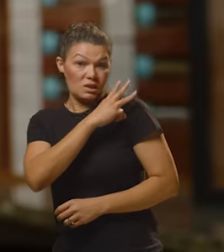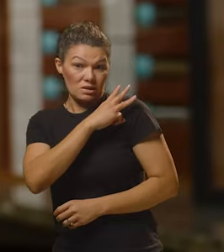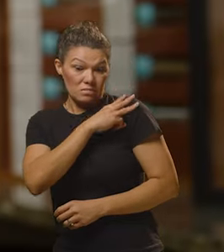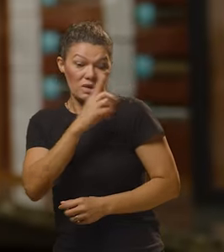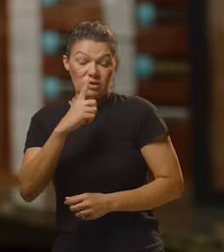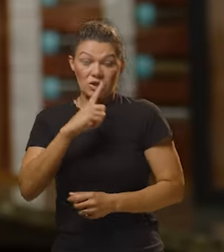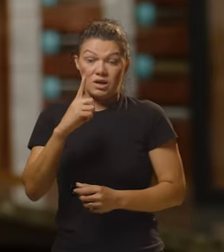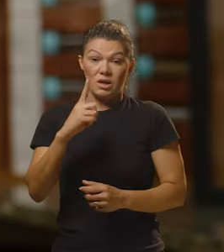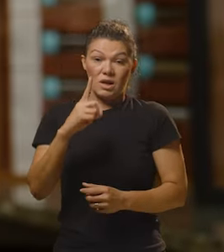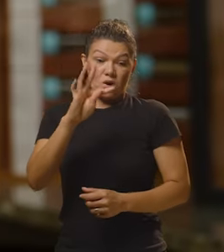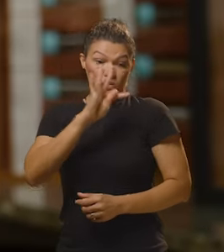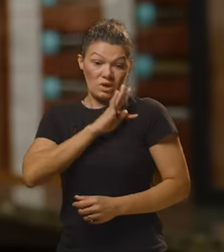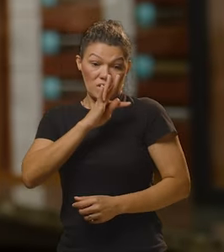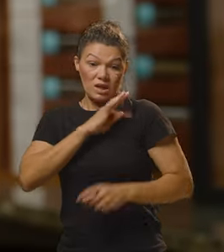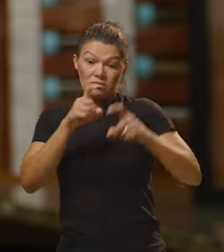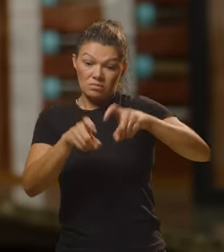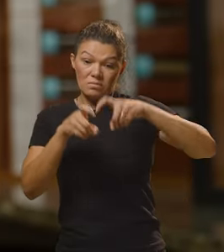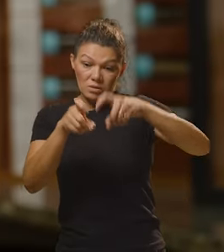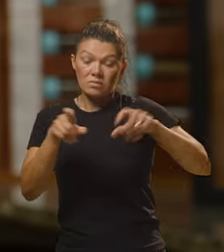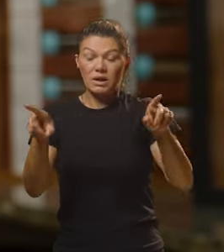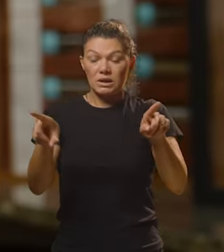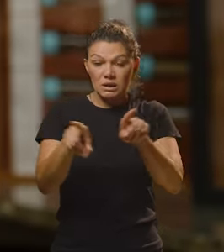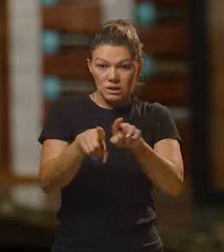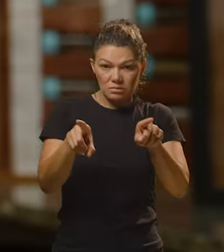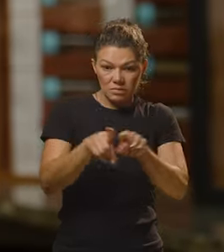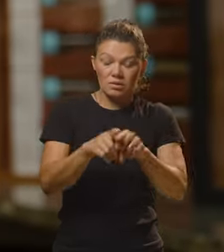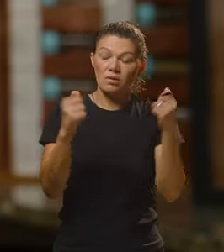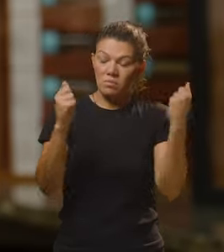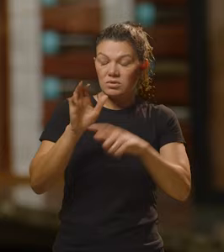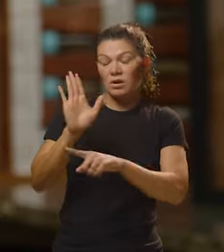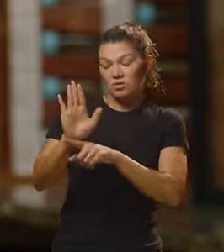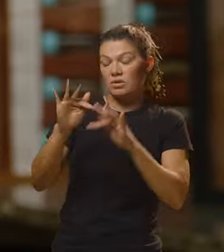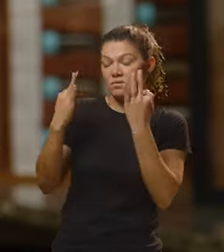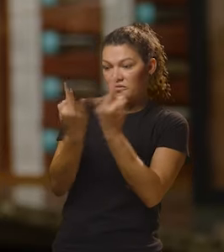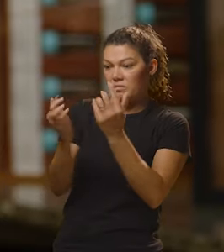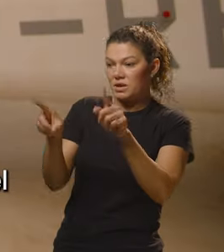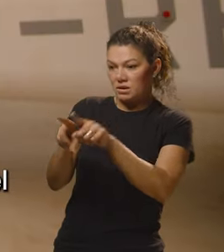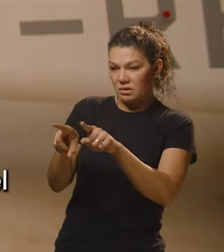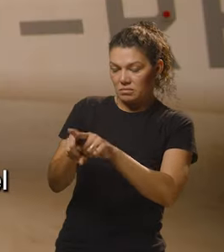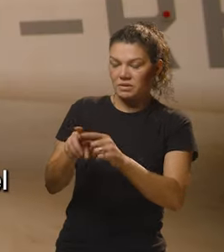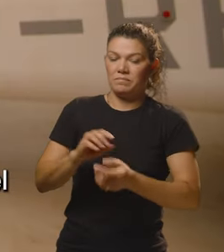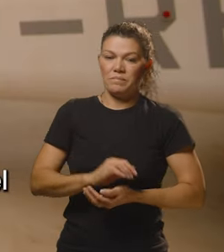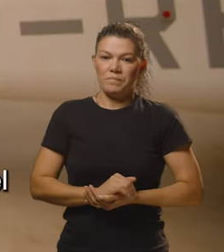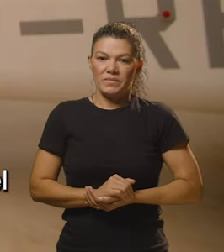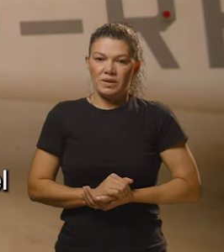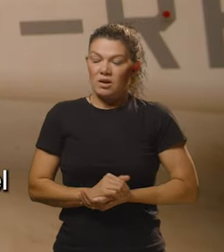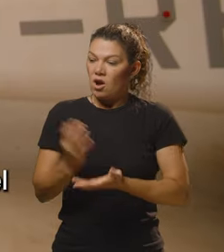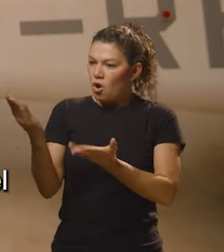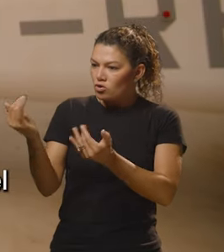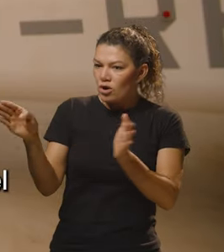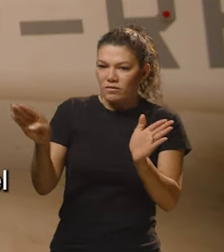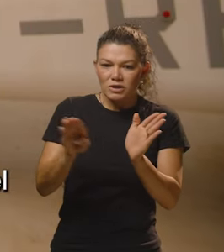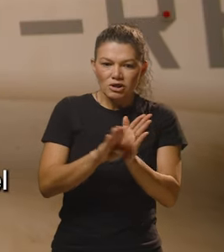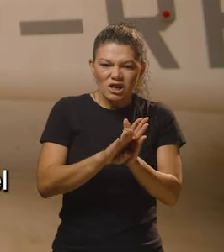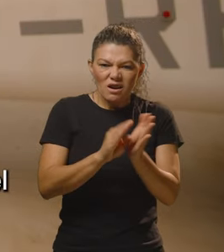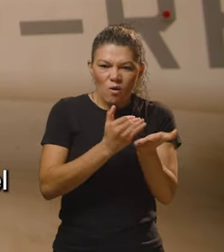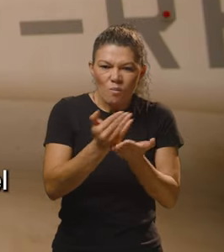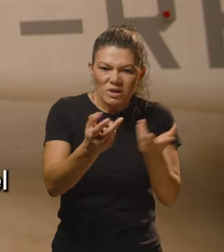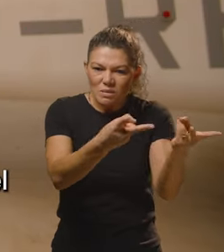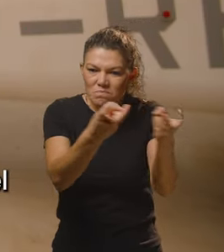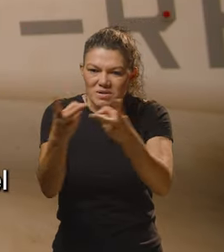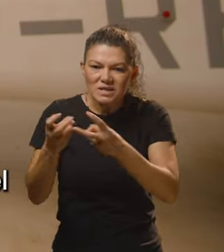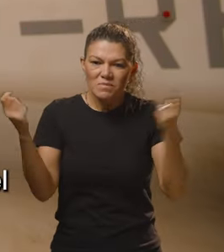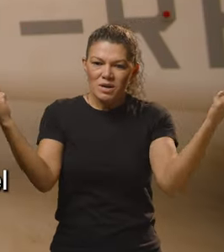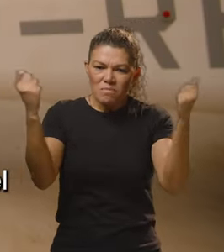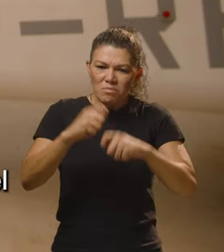médio, eu ainda tinha o técnico em agropecuária. E eu poderia ajudar meus pais com isso. O jovem vem aqui, ele começa a ver que ele é possível,